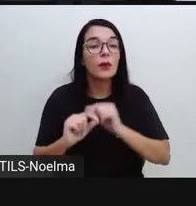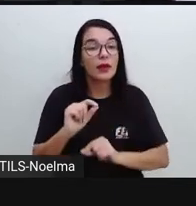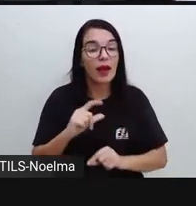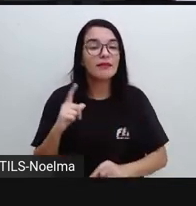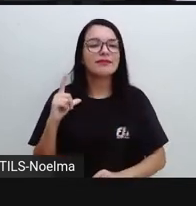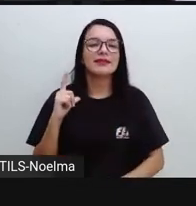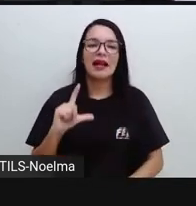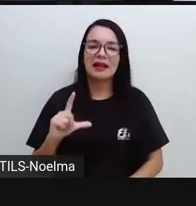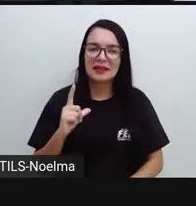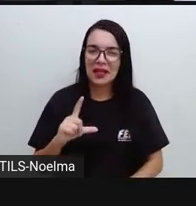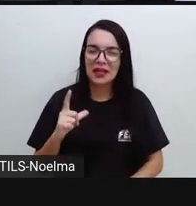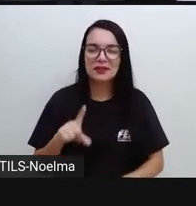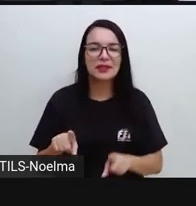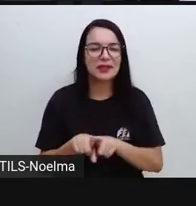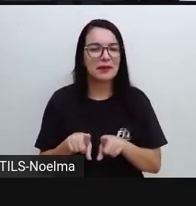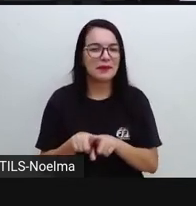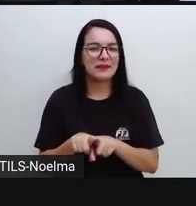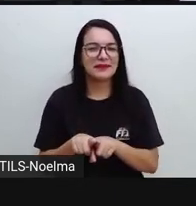literatura, certo?